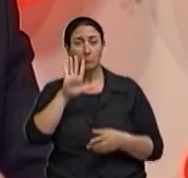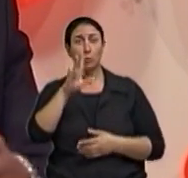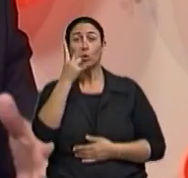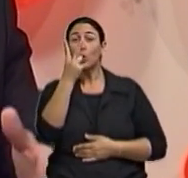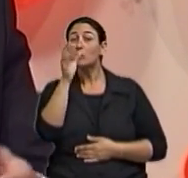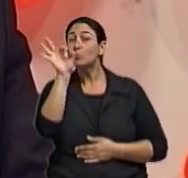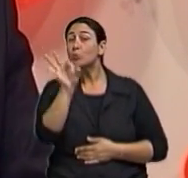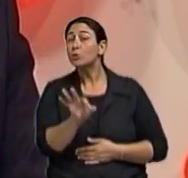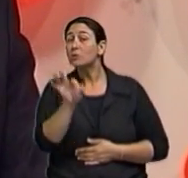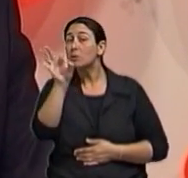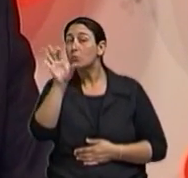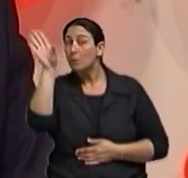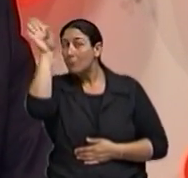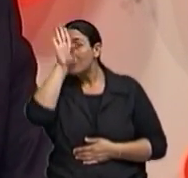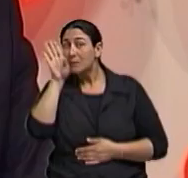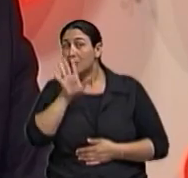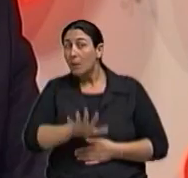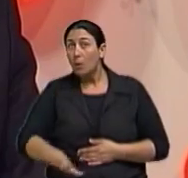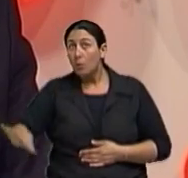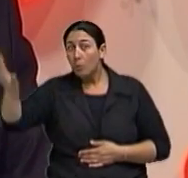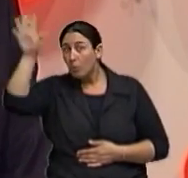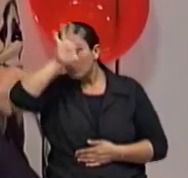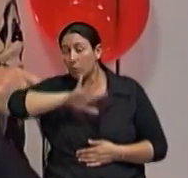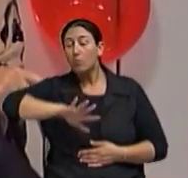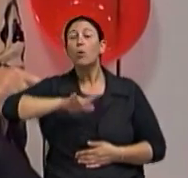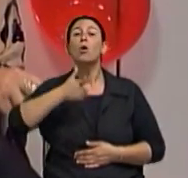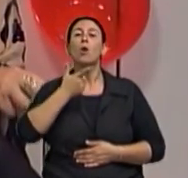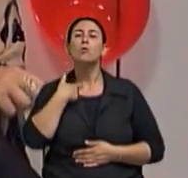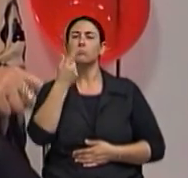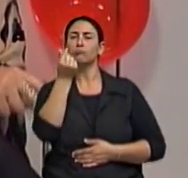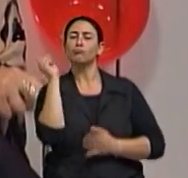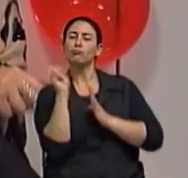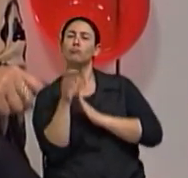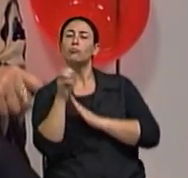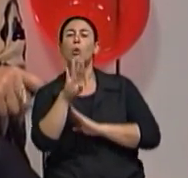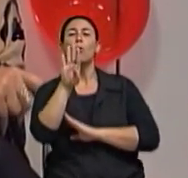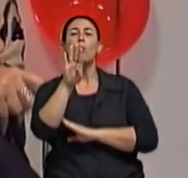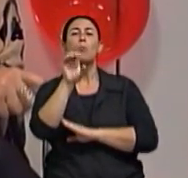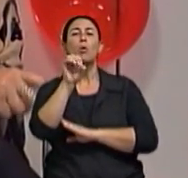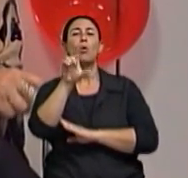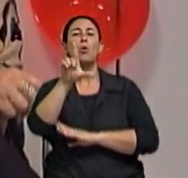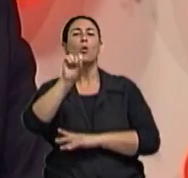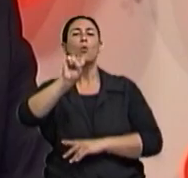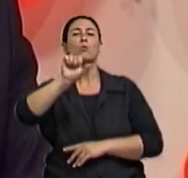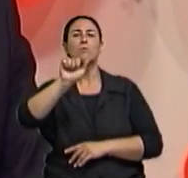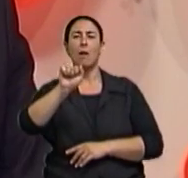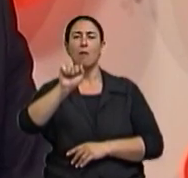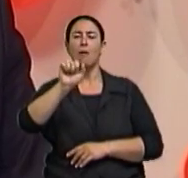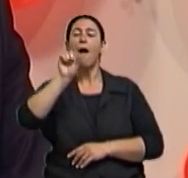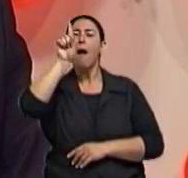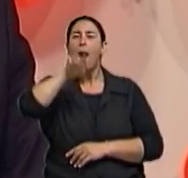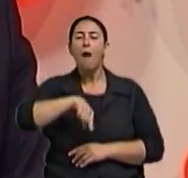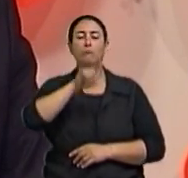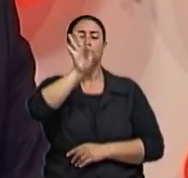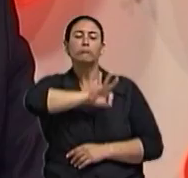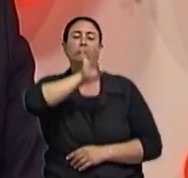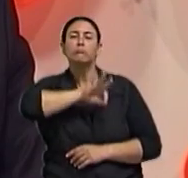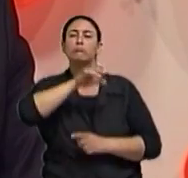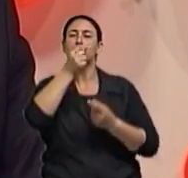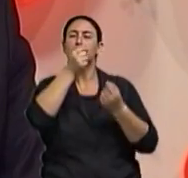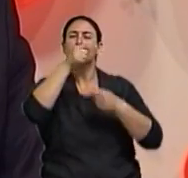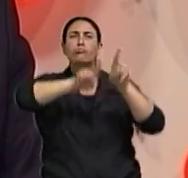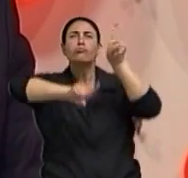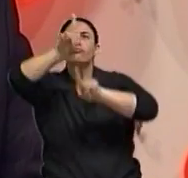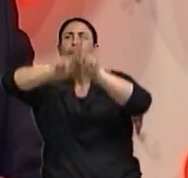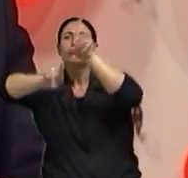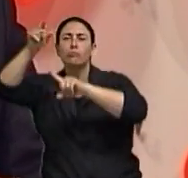brasileiros, pessoas físicas, investem em Bolsa de Valores. Provavelmente, nos países desenvolvidos, chega a 50%. Provavelmente, em 2050, nós